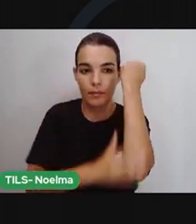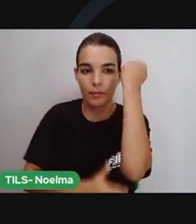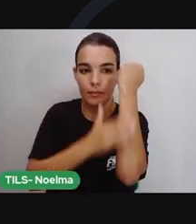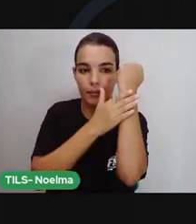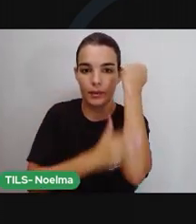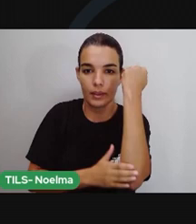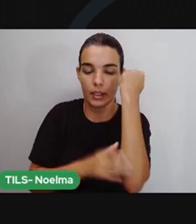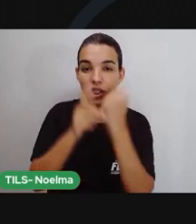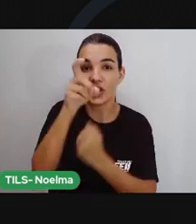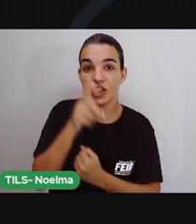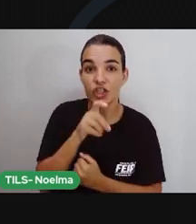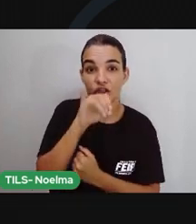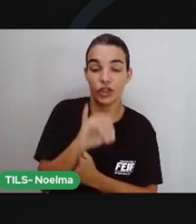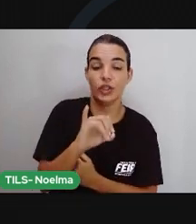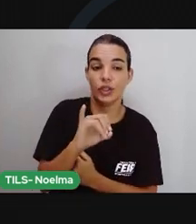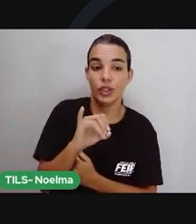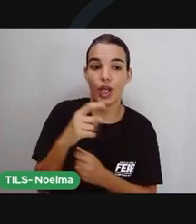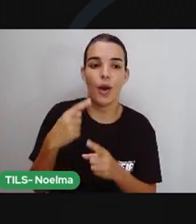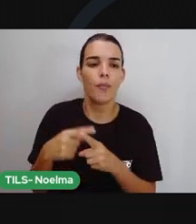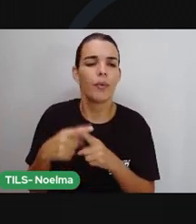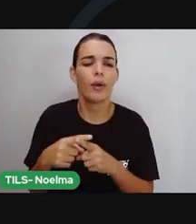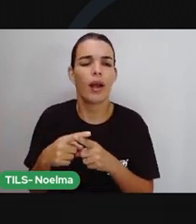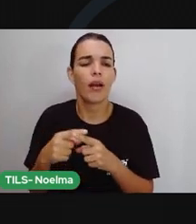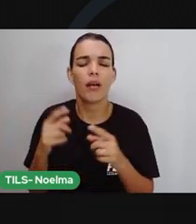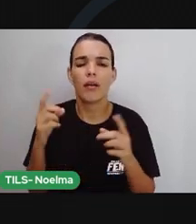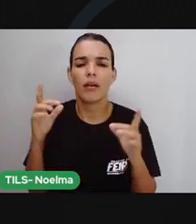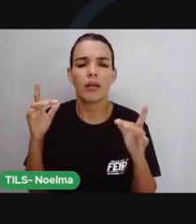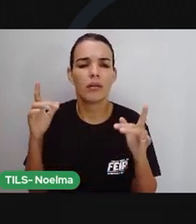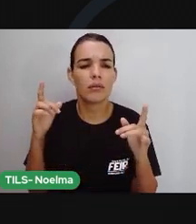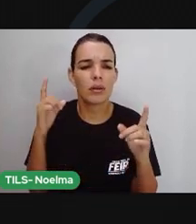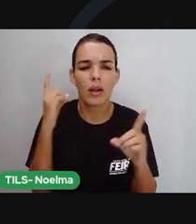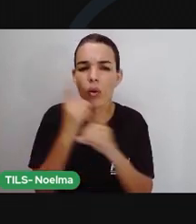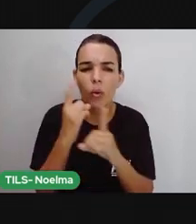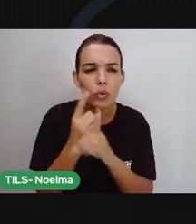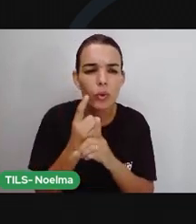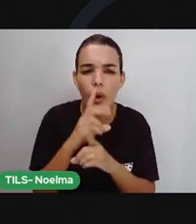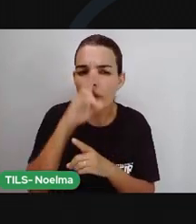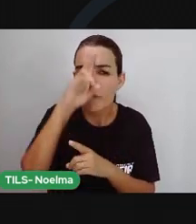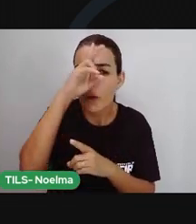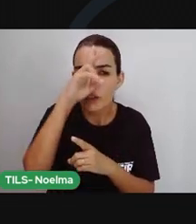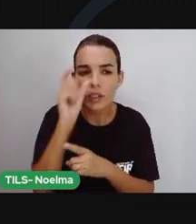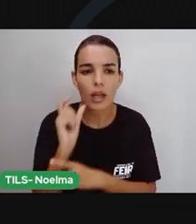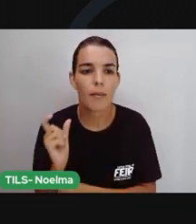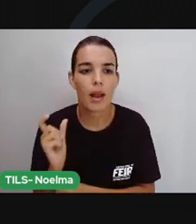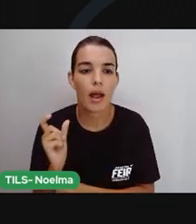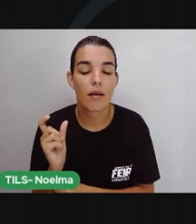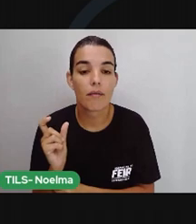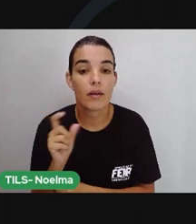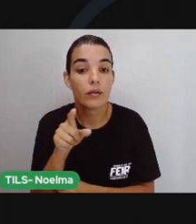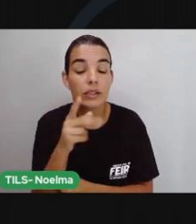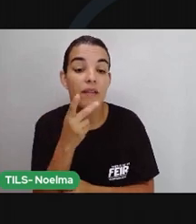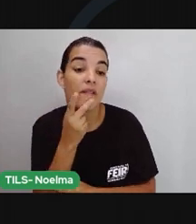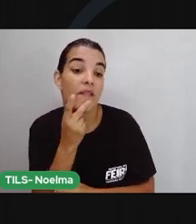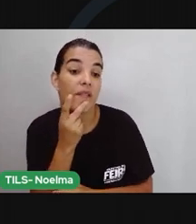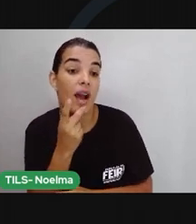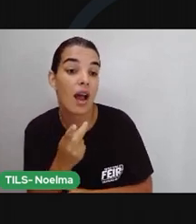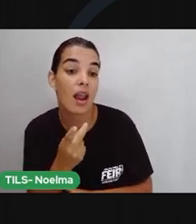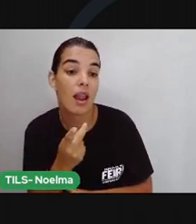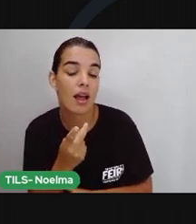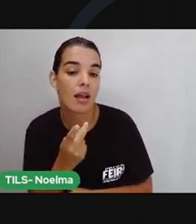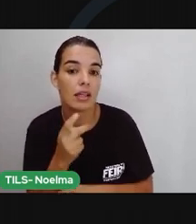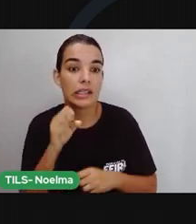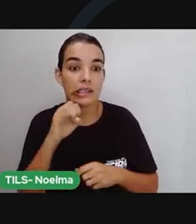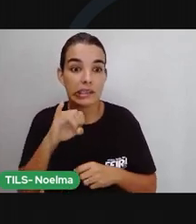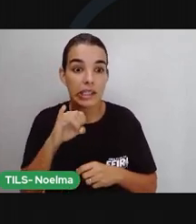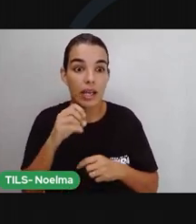E como conseguimos identificar facilmente a sílaba mais forte em uma palavra? Basta você chamá-la e a sílaba que